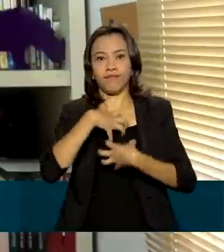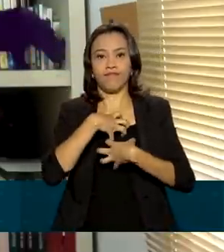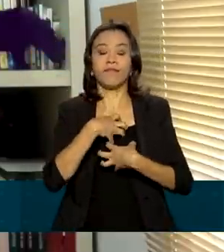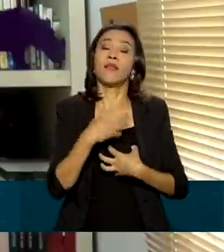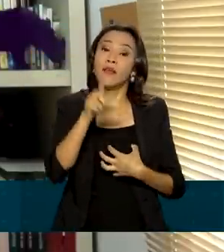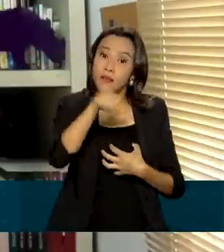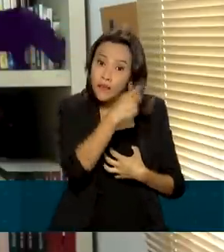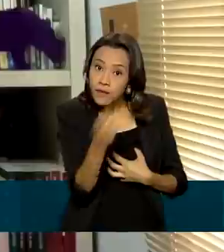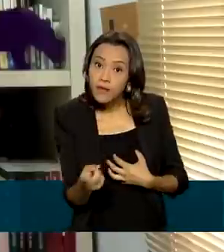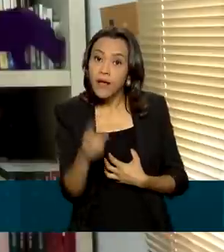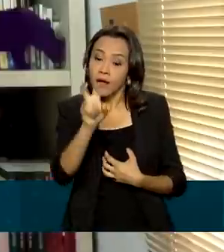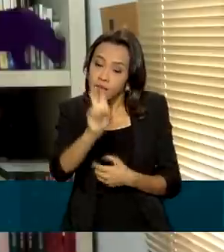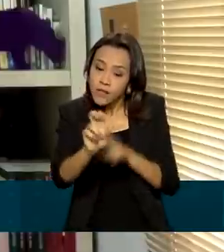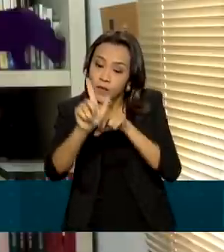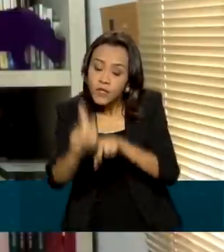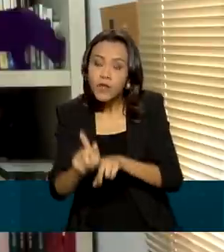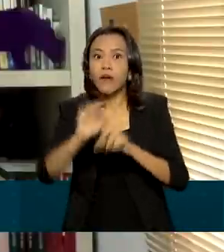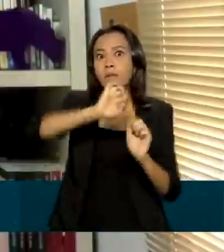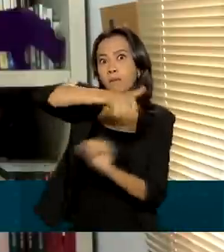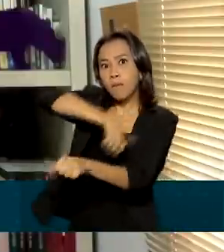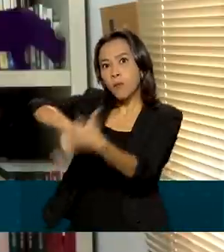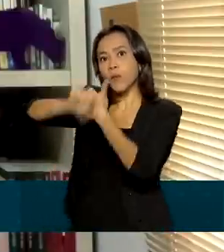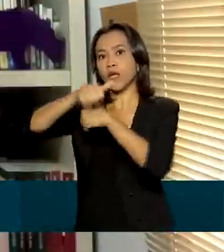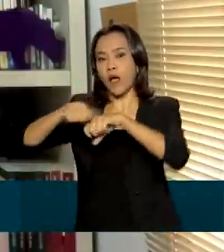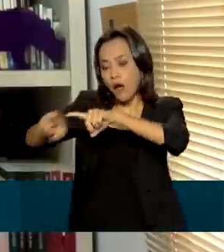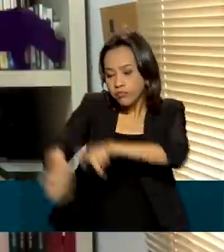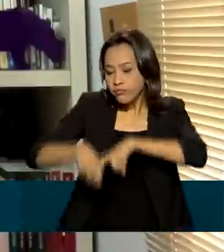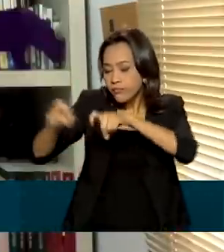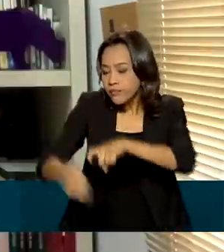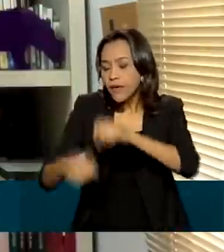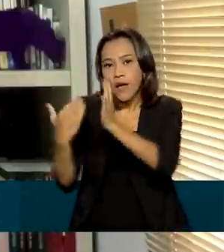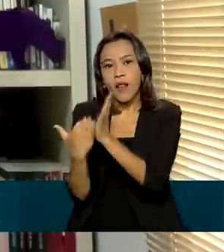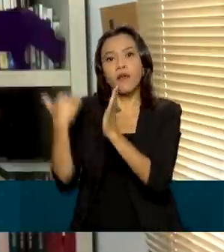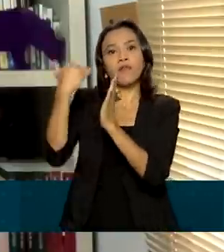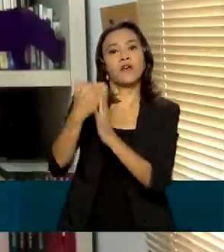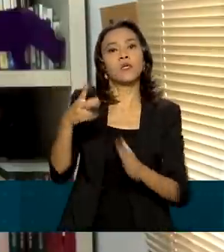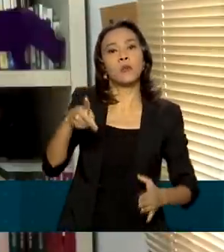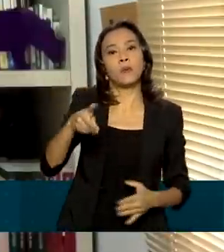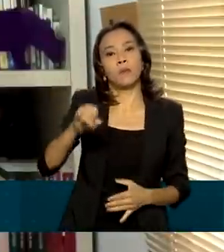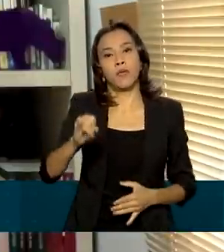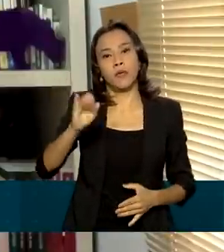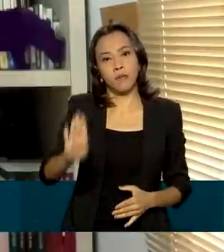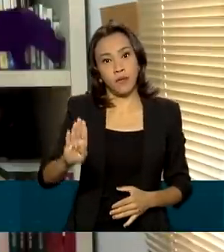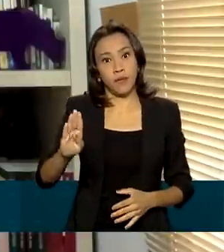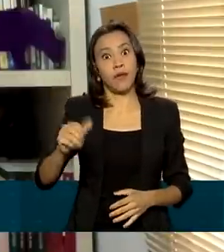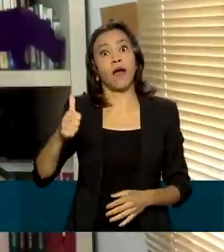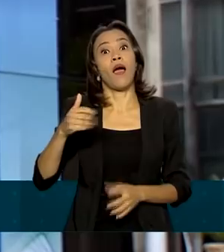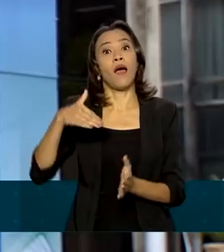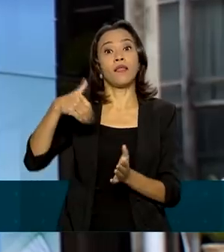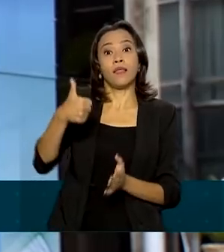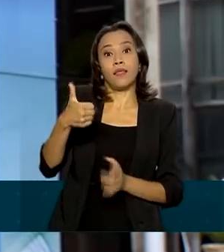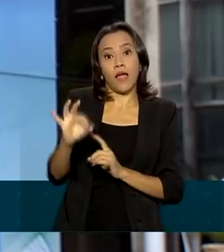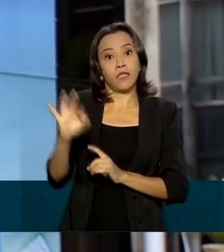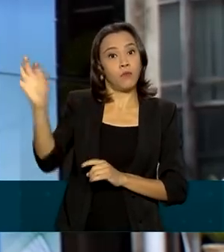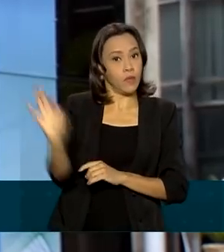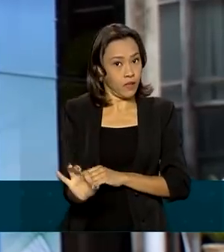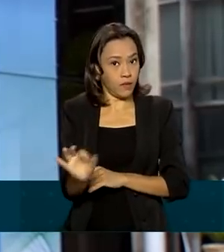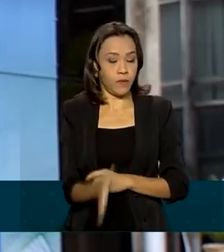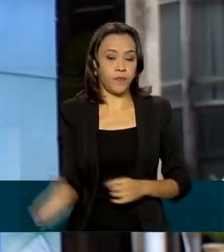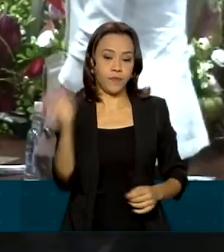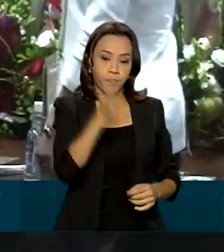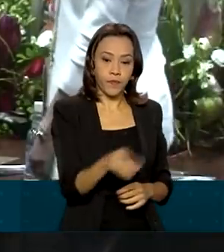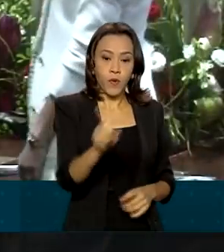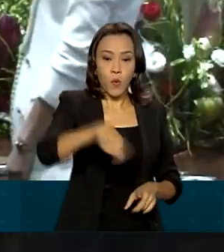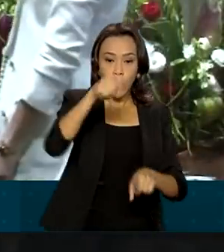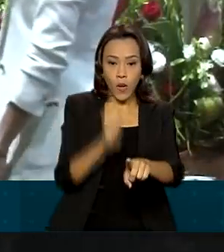deve transformar o agronegócio, elevando o PIB do setor em pelo menos 10%. O leilão do 5G